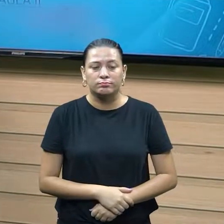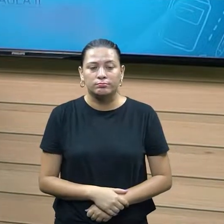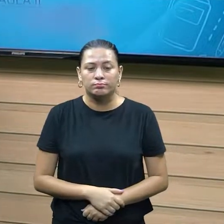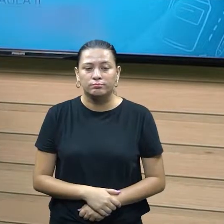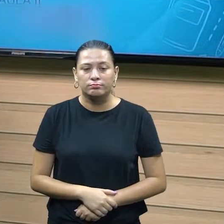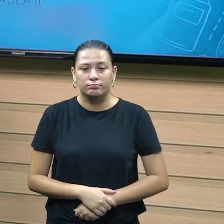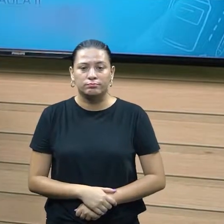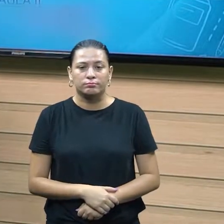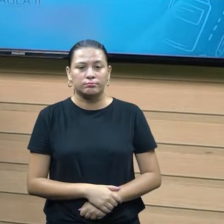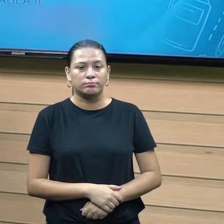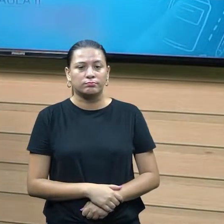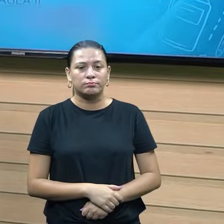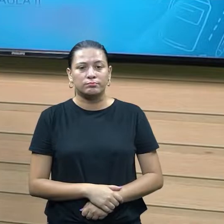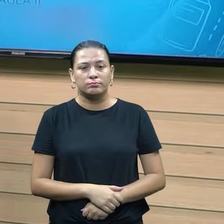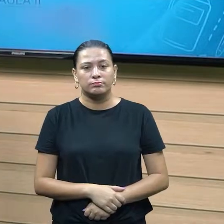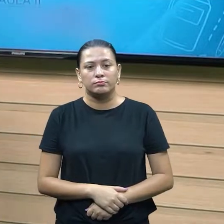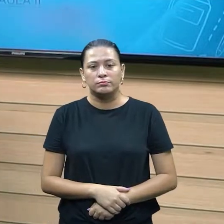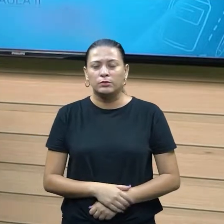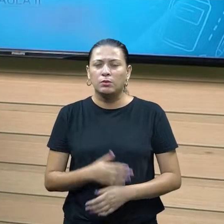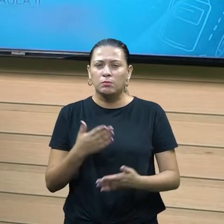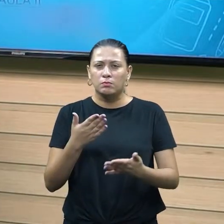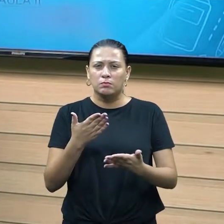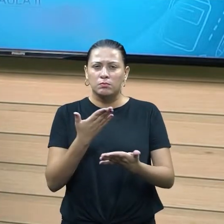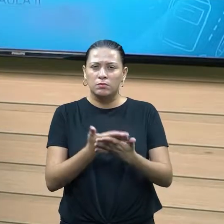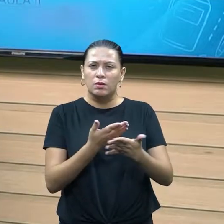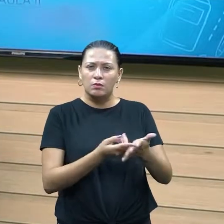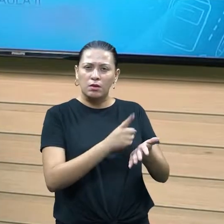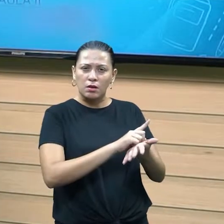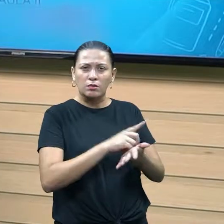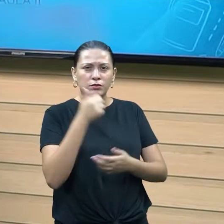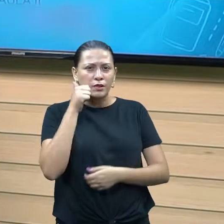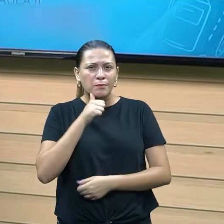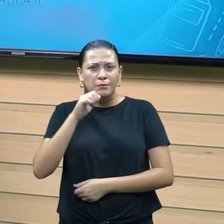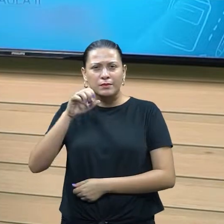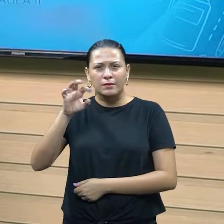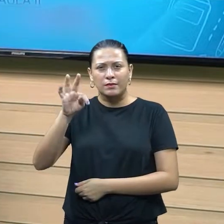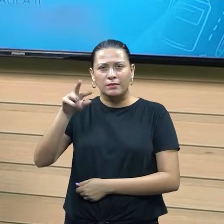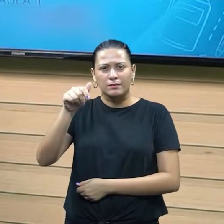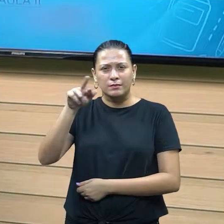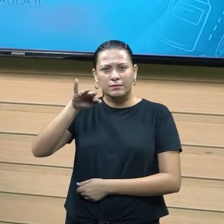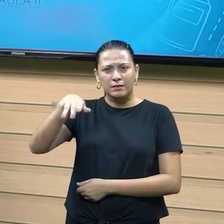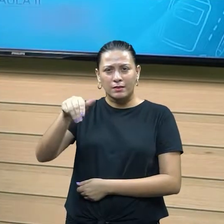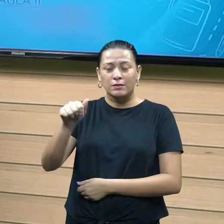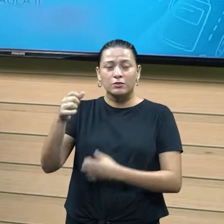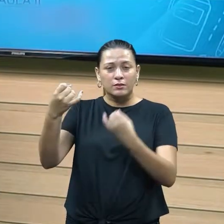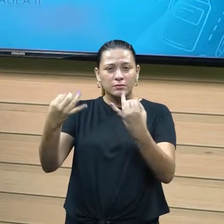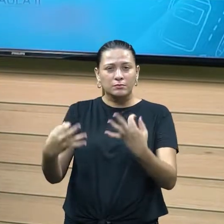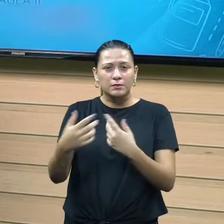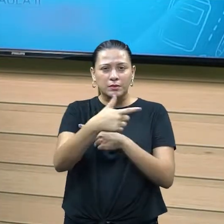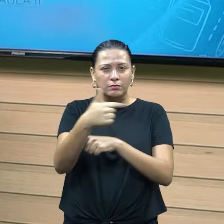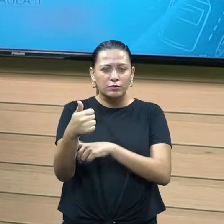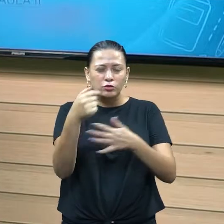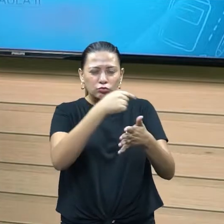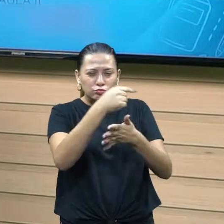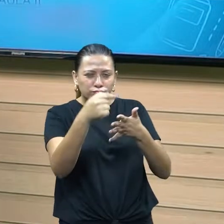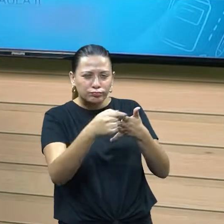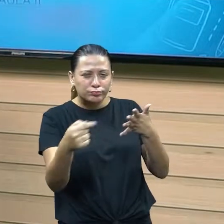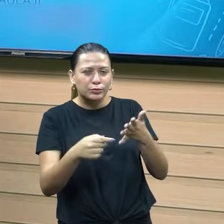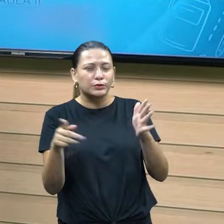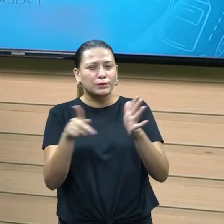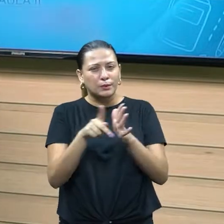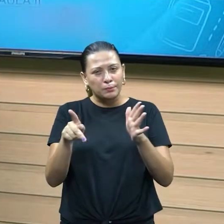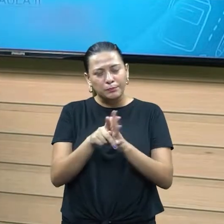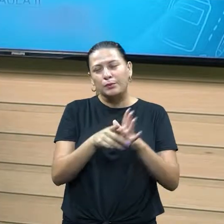aula anterior, a Taja vai trazer para a gente 21 pontos, né, que são, que fazem parte desse processo de